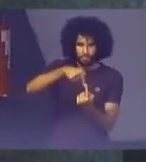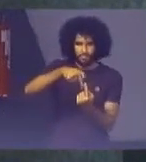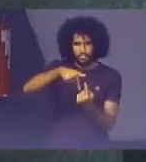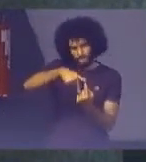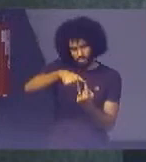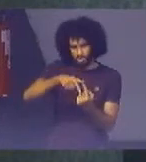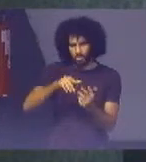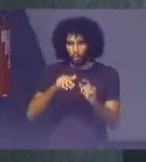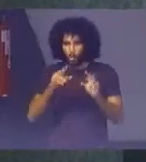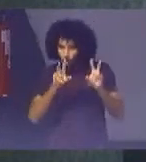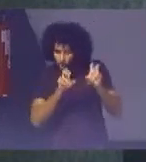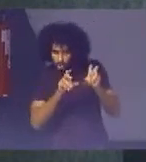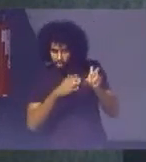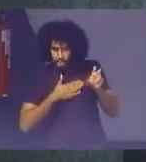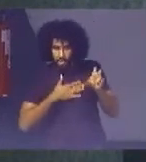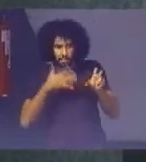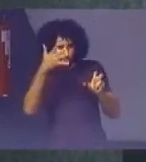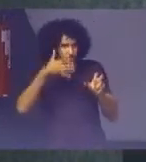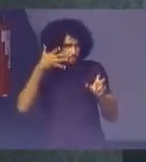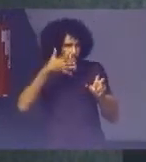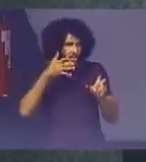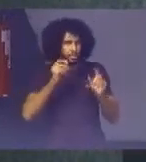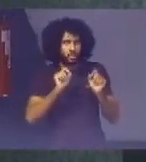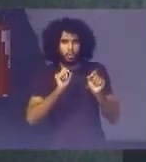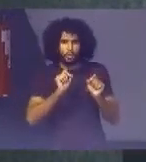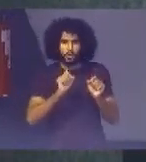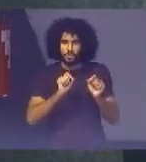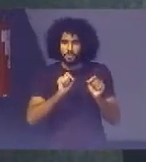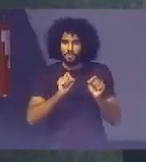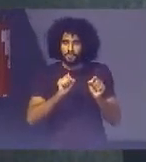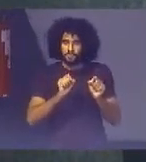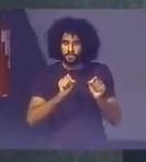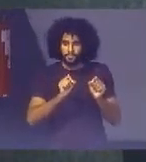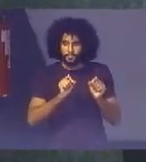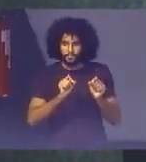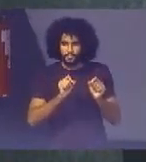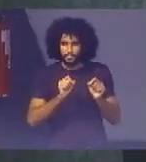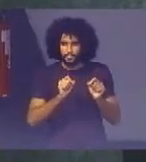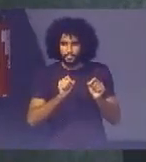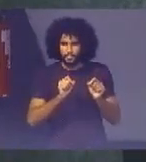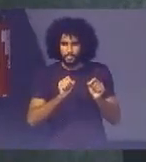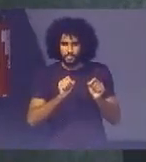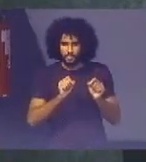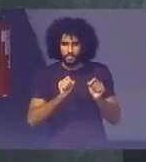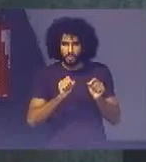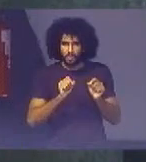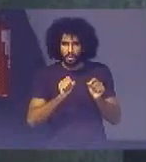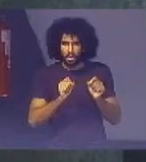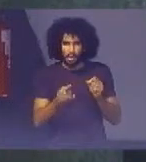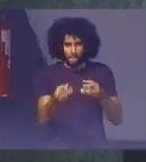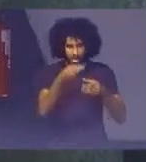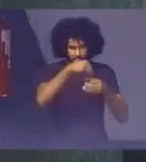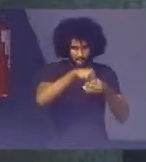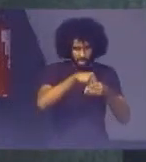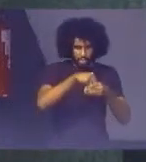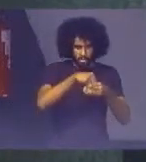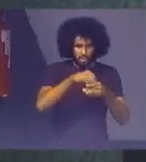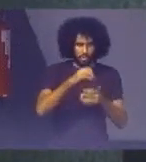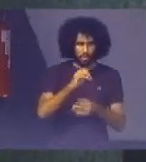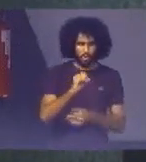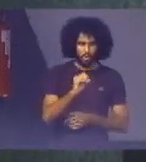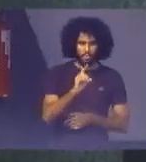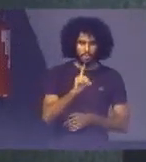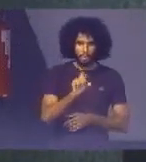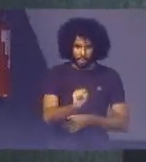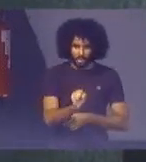apresentação Que tem a ver Com a apropriação Dos ODS Nos marcos nacionais Esse